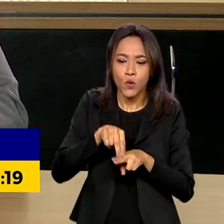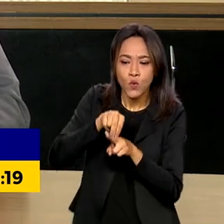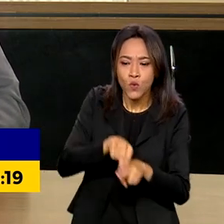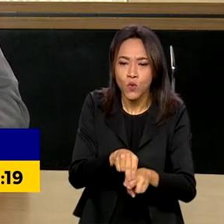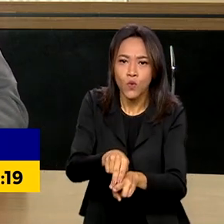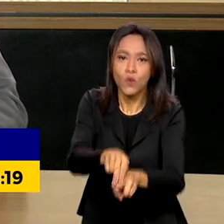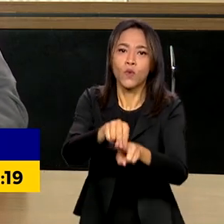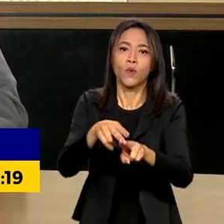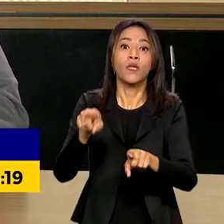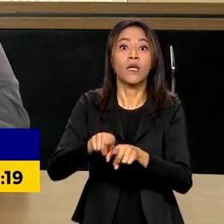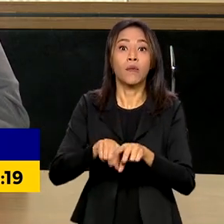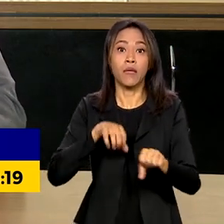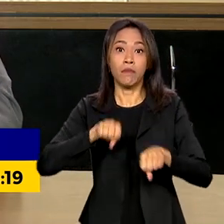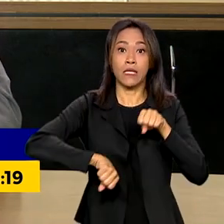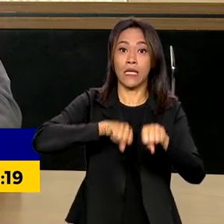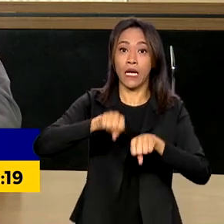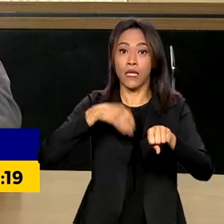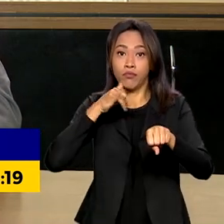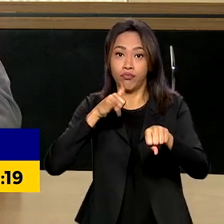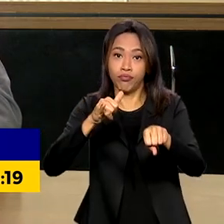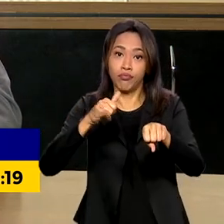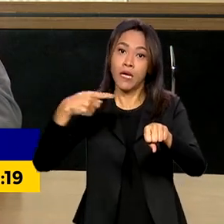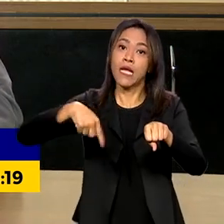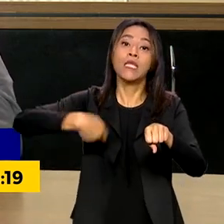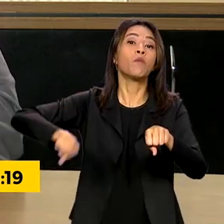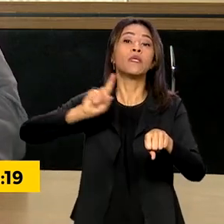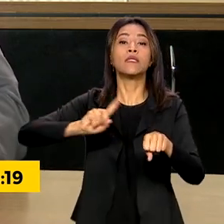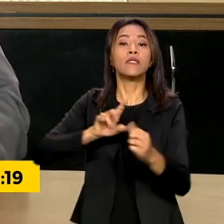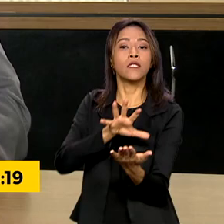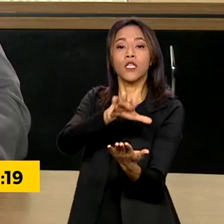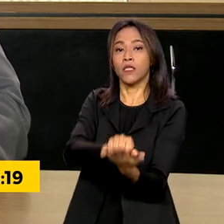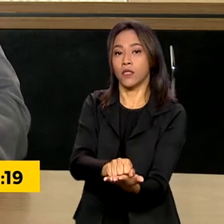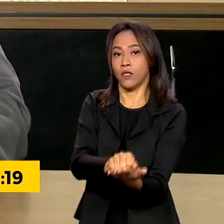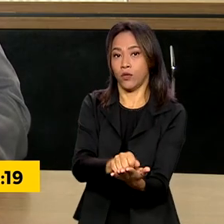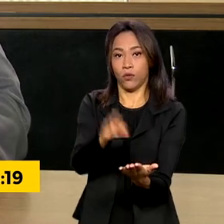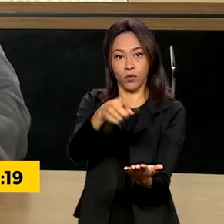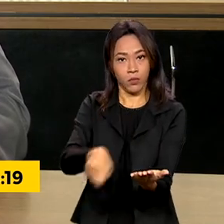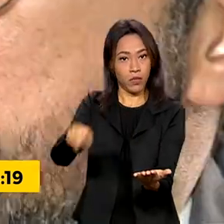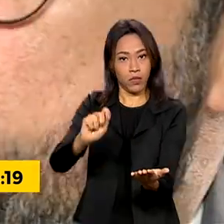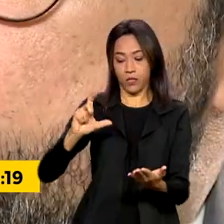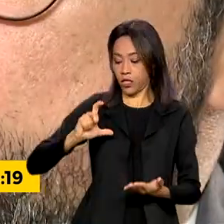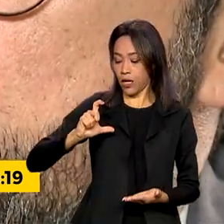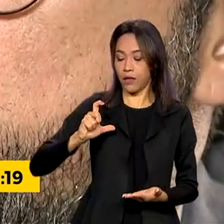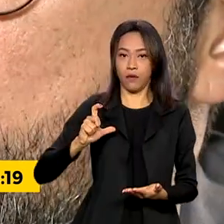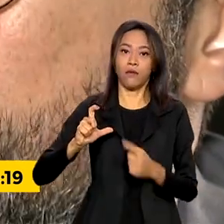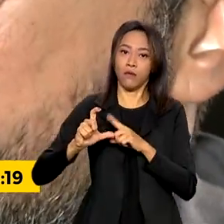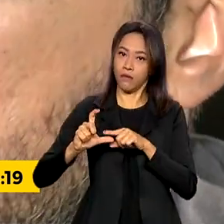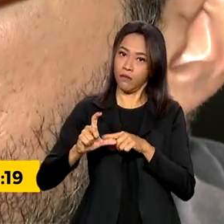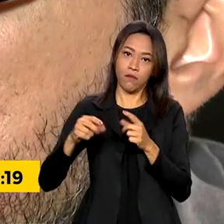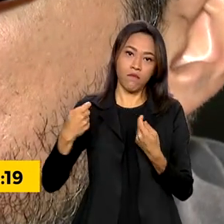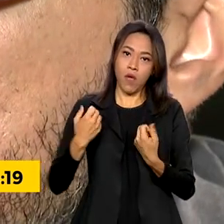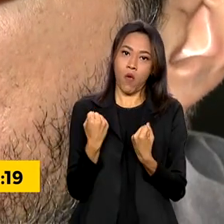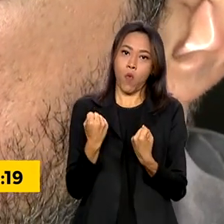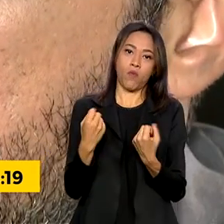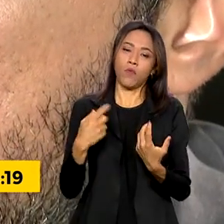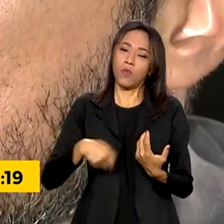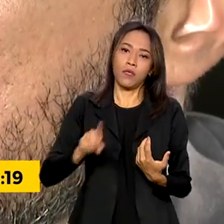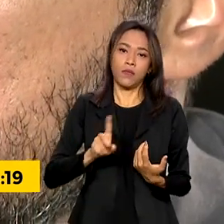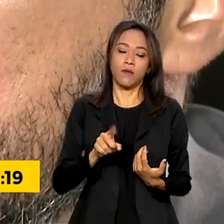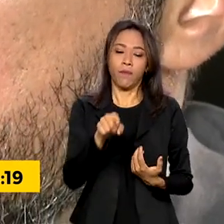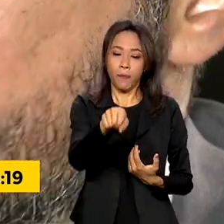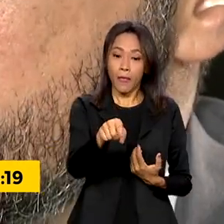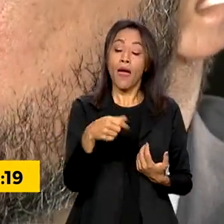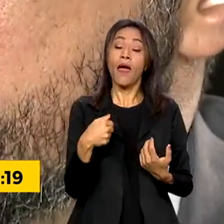bicicletas elétricas, esses não precisam de registro nem precisam de habilitação. A medida do CONTRAN cumpre a